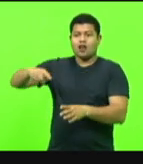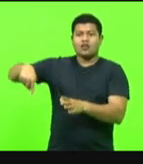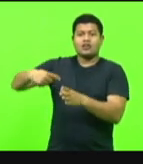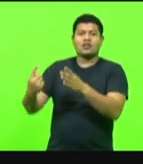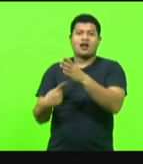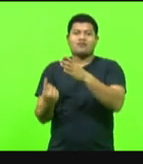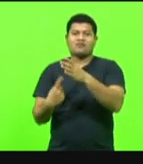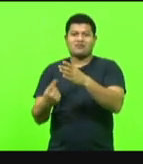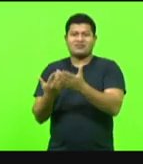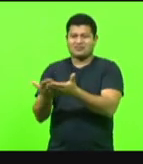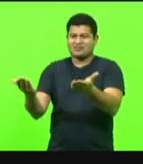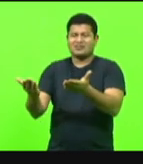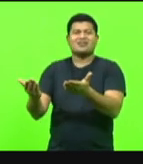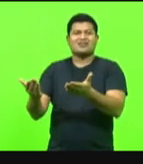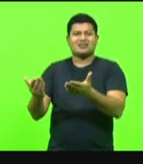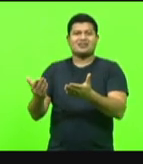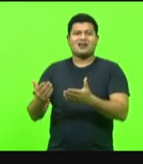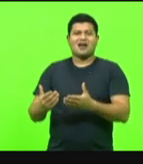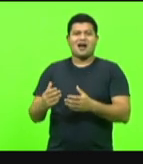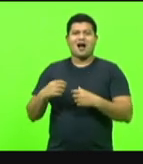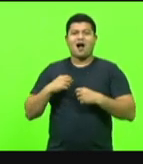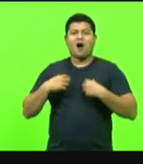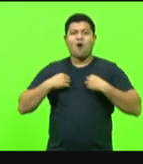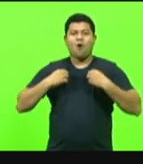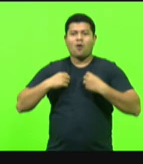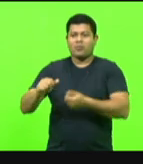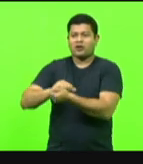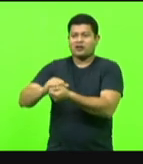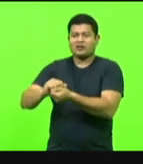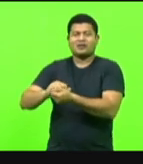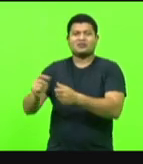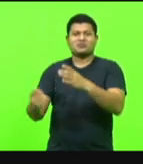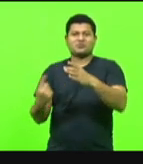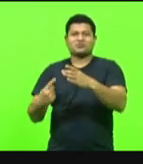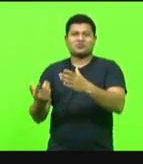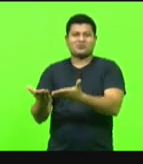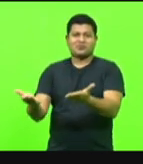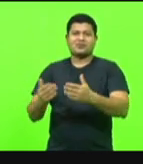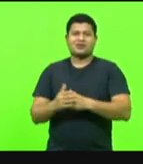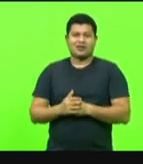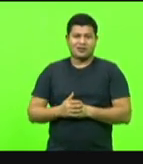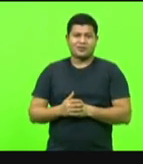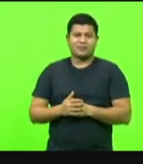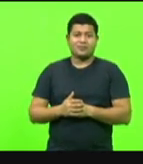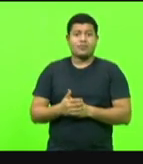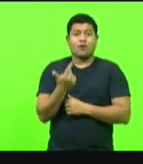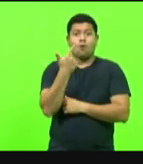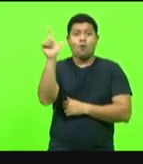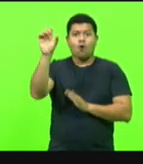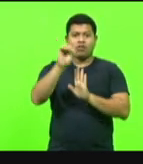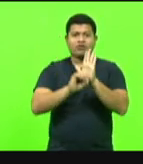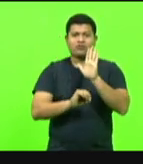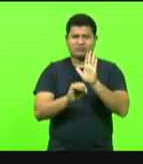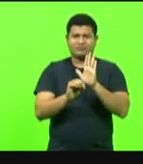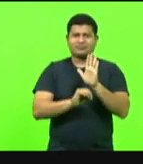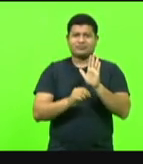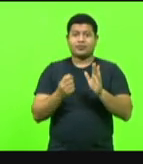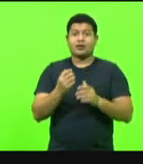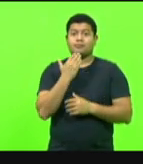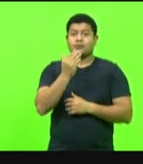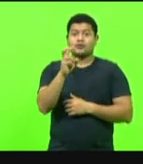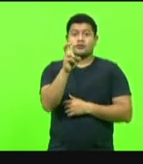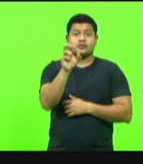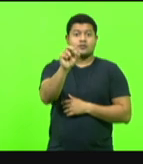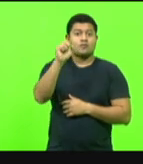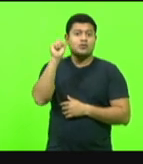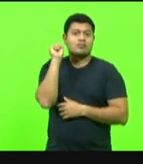reais para comprar máquinas de lavar. Passa para o próximo, por favor. Temos um outro ofício pedindo 50 mil